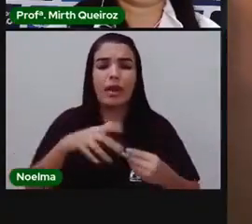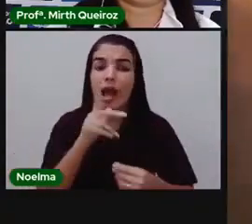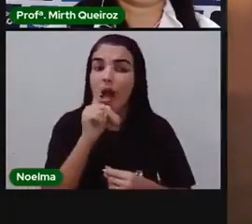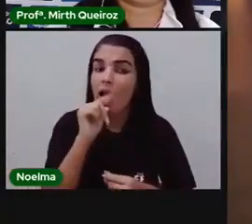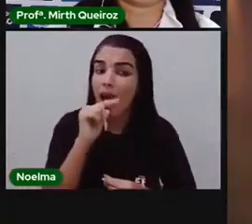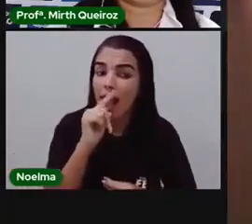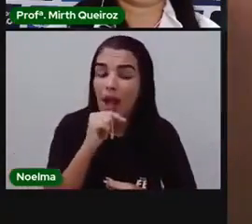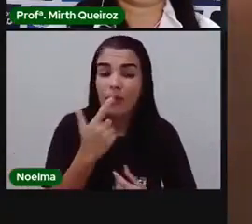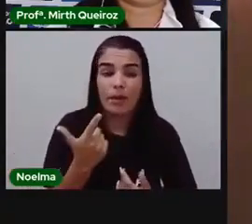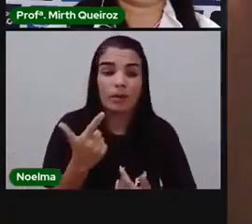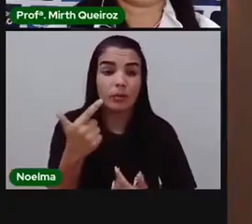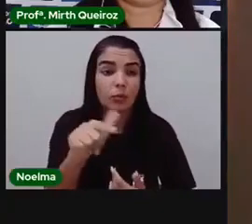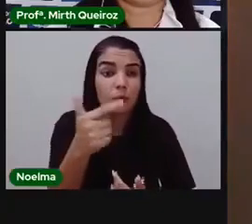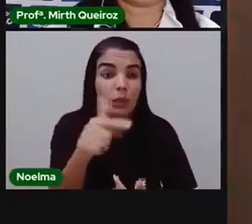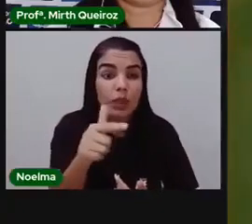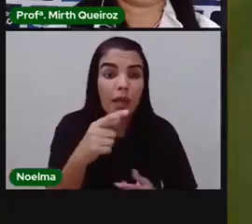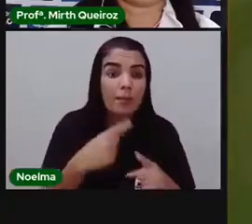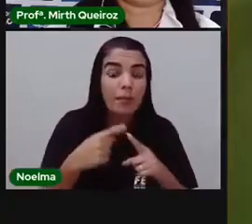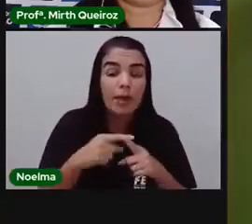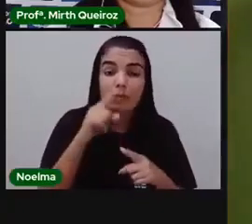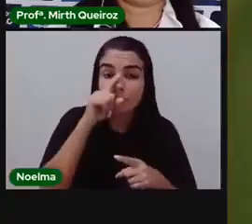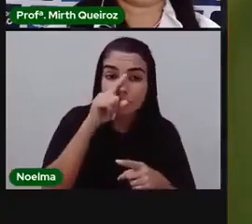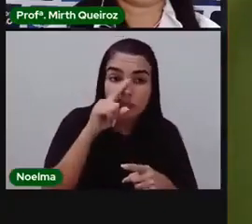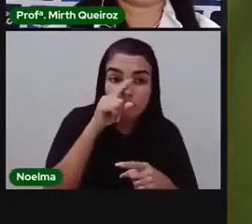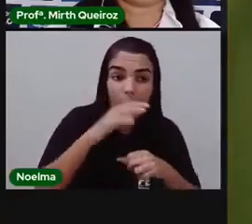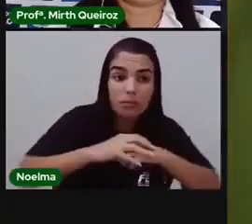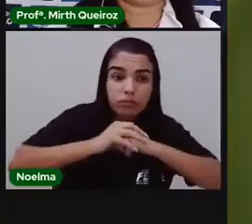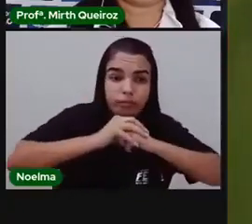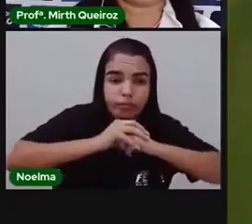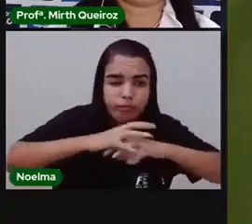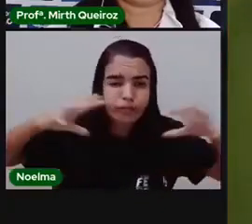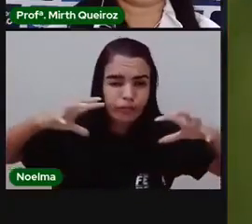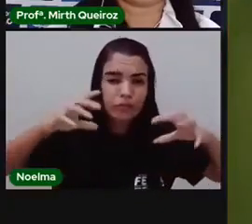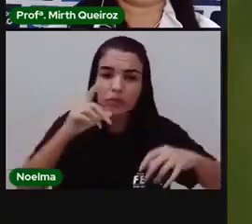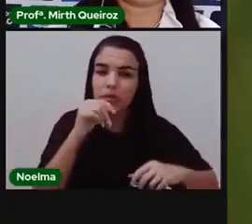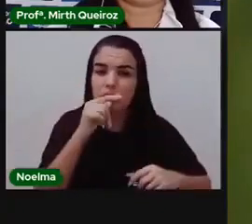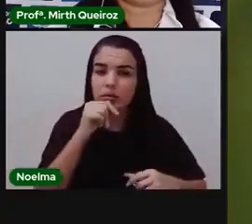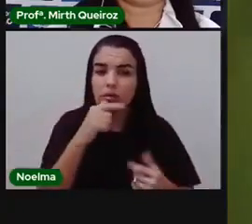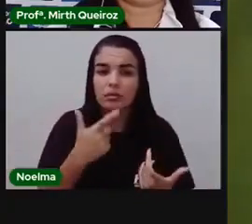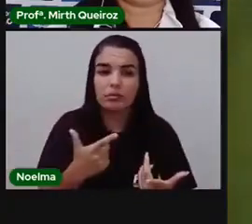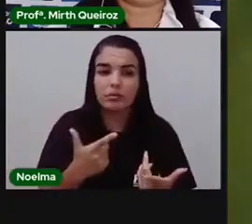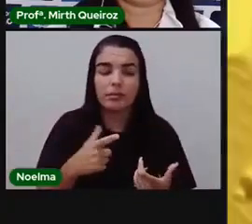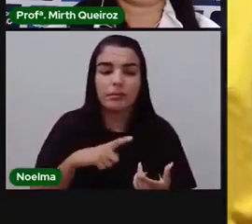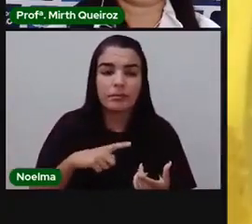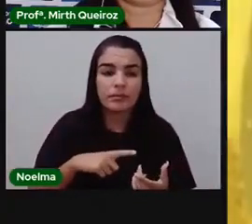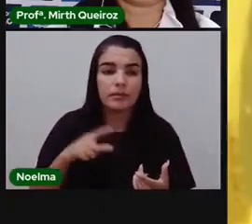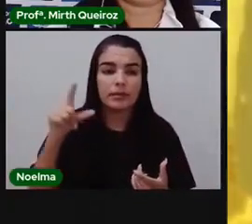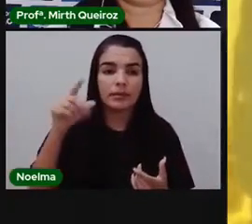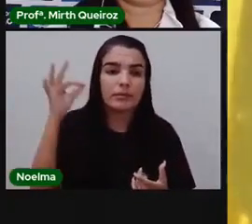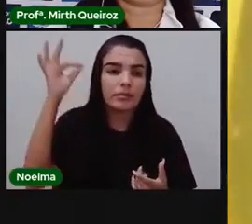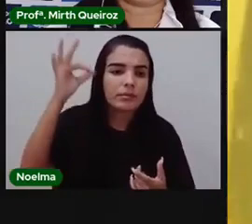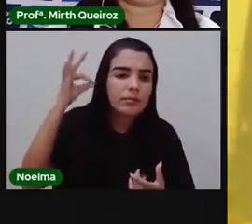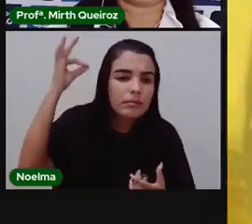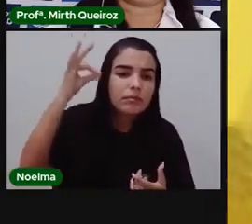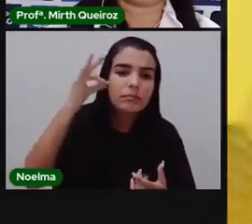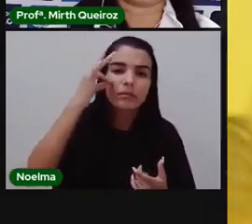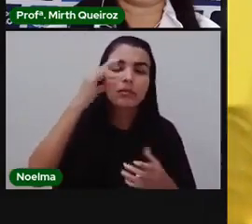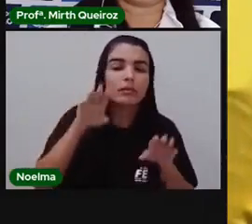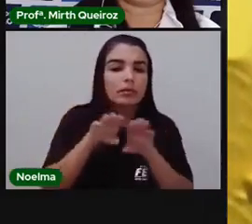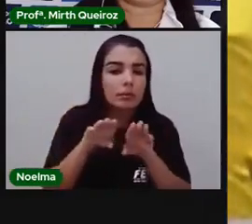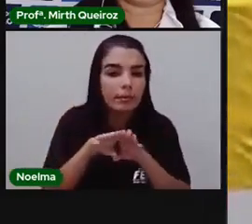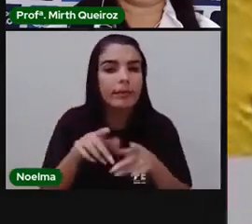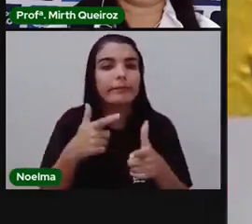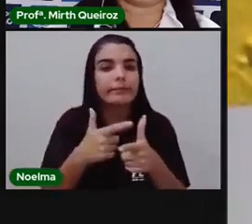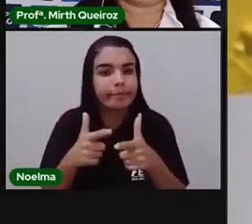aumentando assim o risco de inundações. Os insetos são responsáveis em polinizar certas culturas, e a extinção dos mesmos